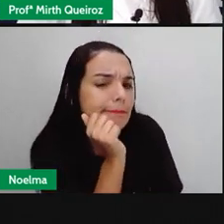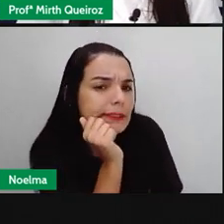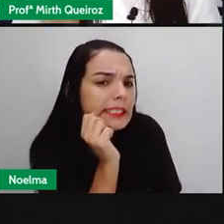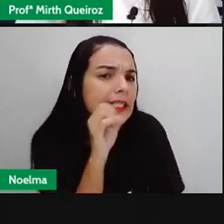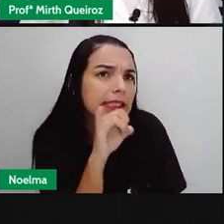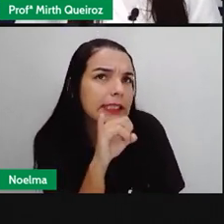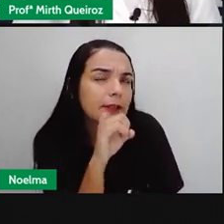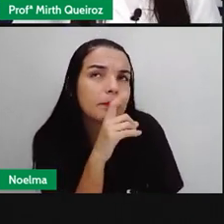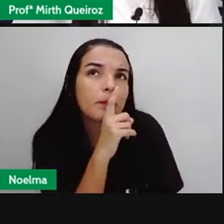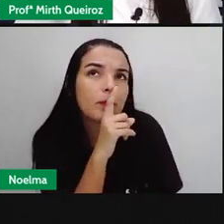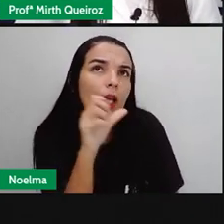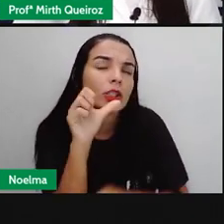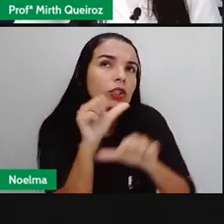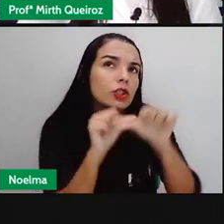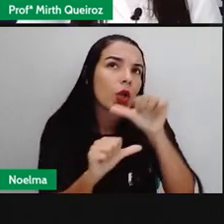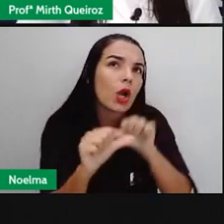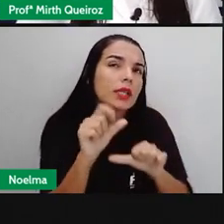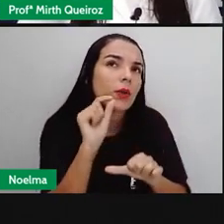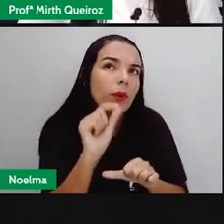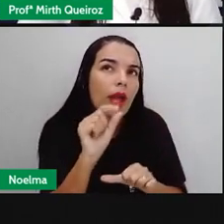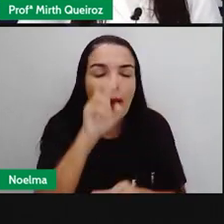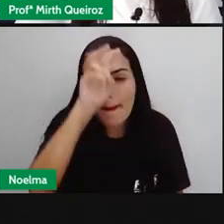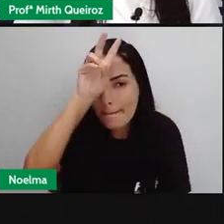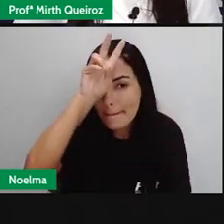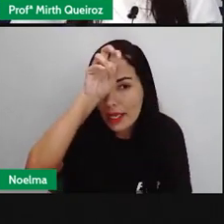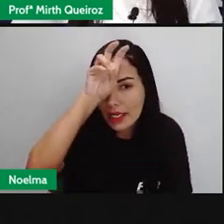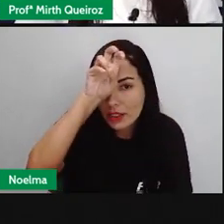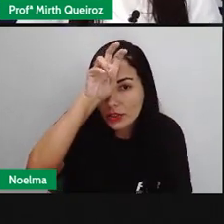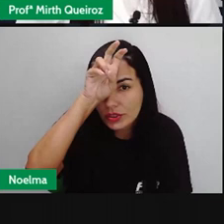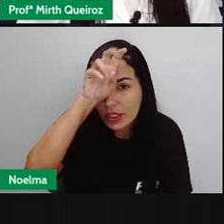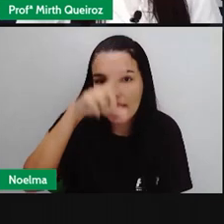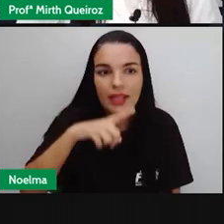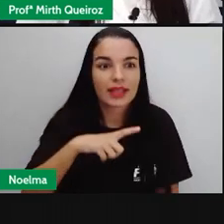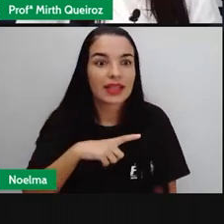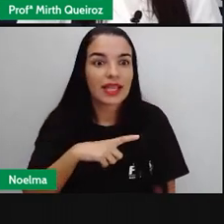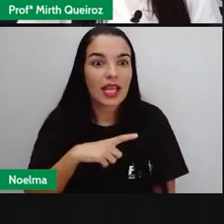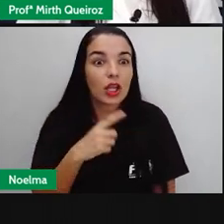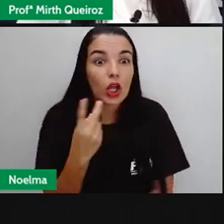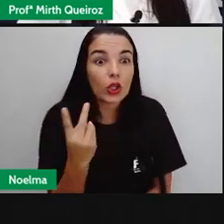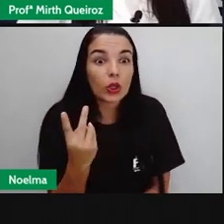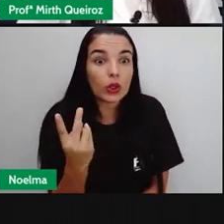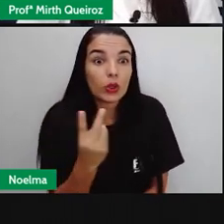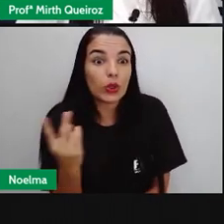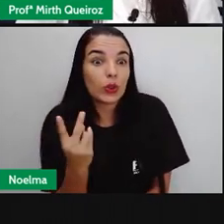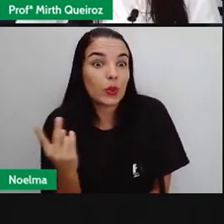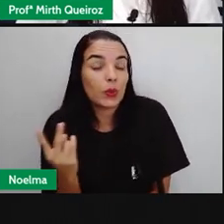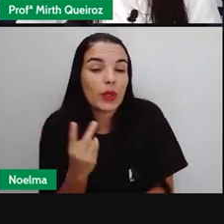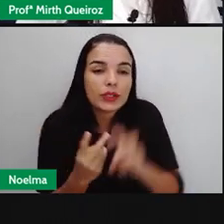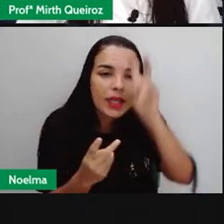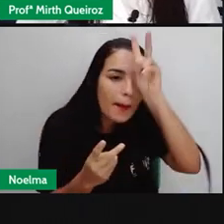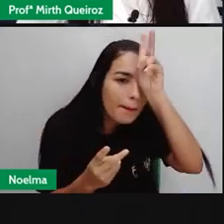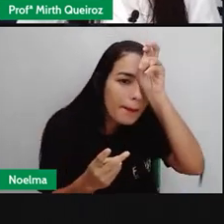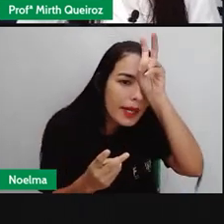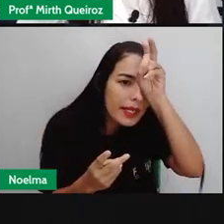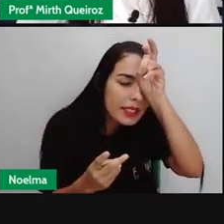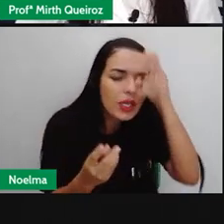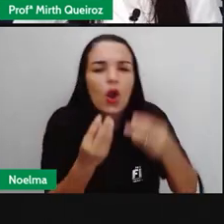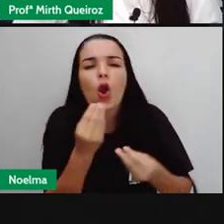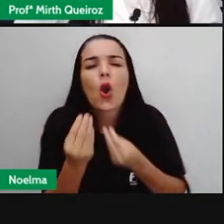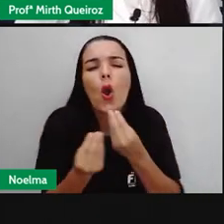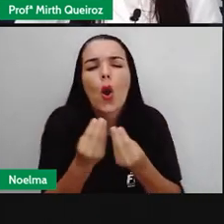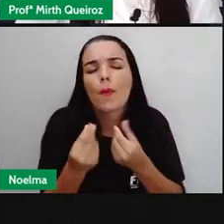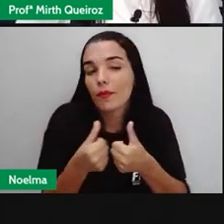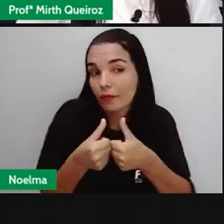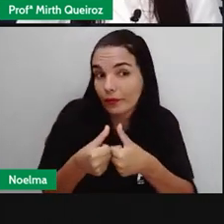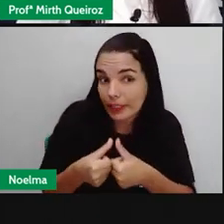invés de uma baratinha, fossem duas baratinhas? Como é que ficaria aí